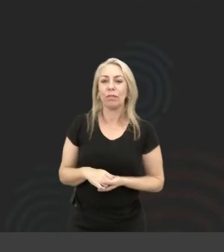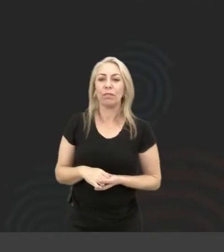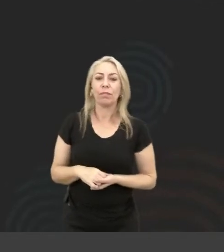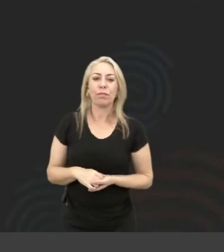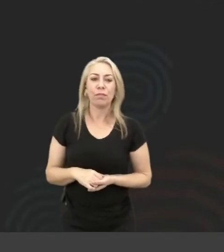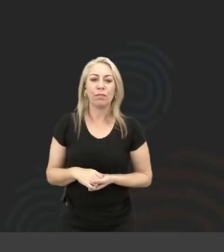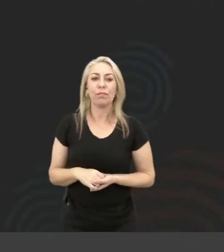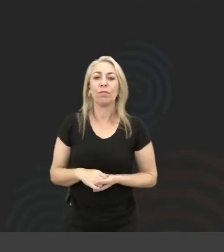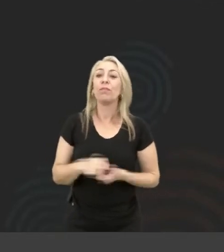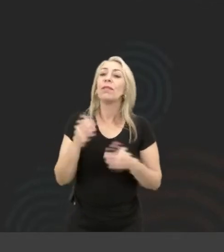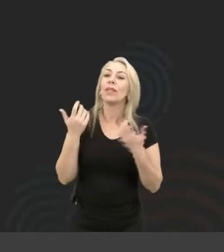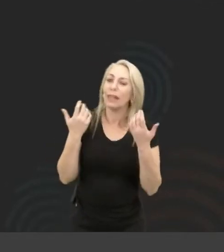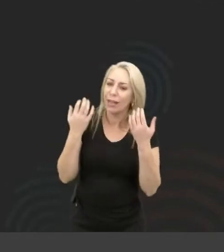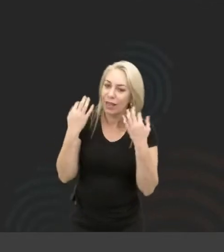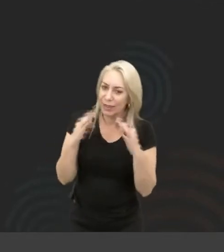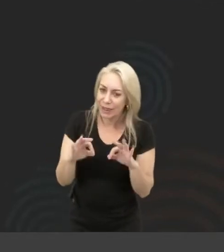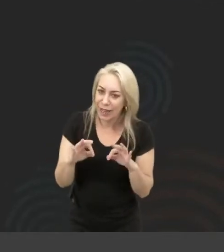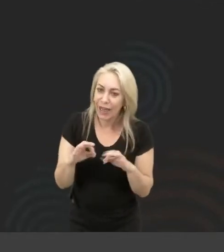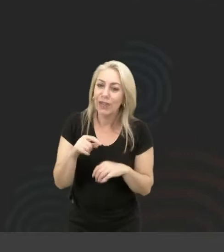Justo, muito justo.